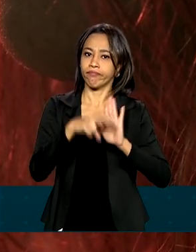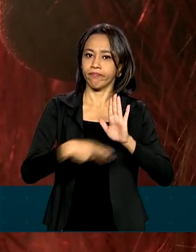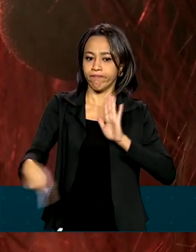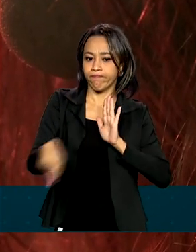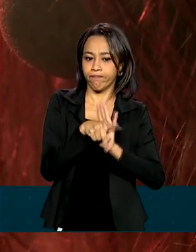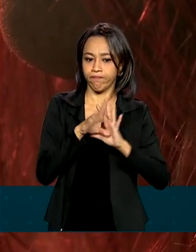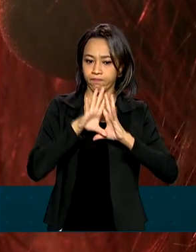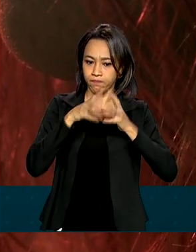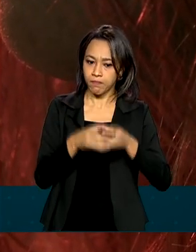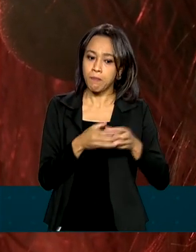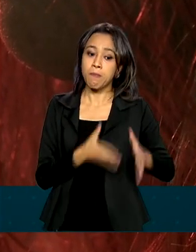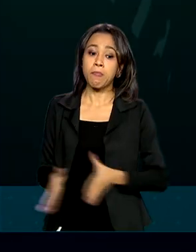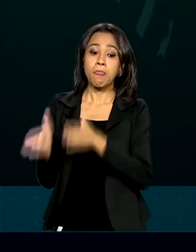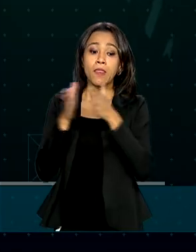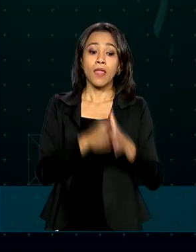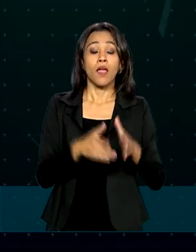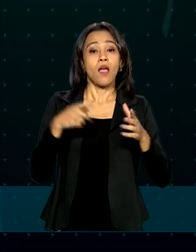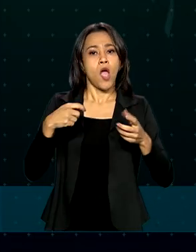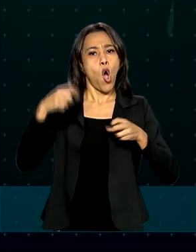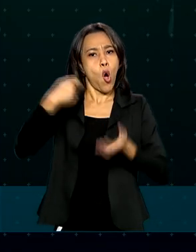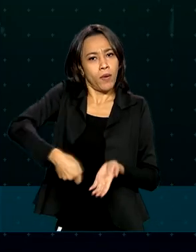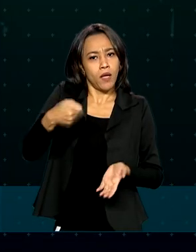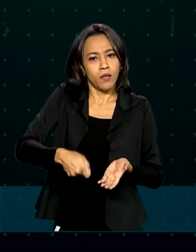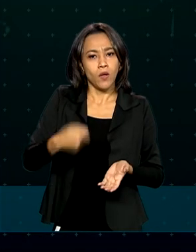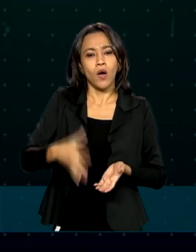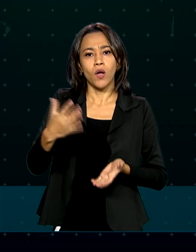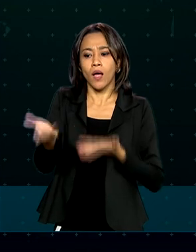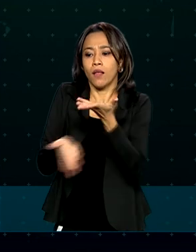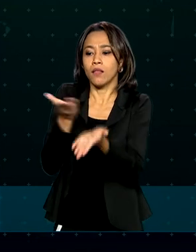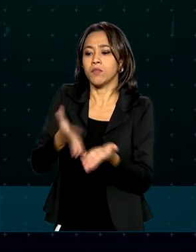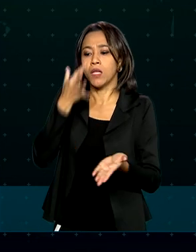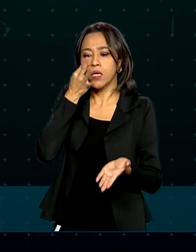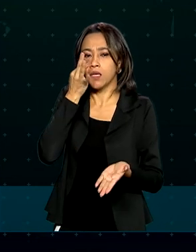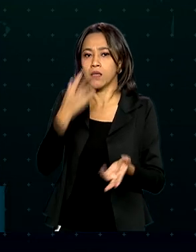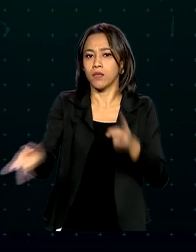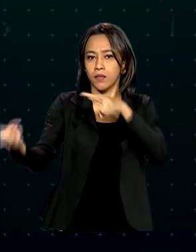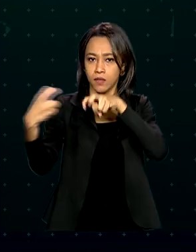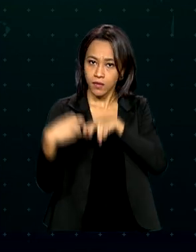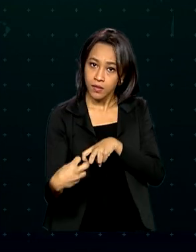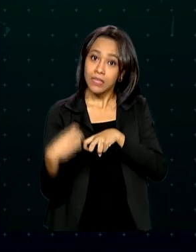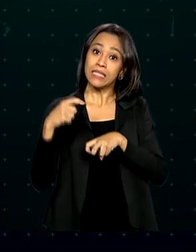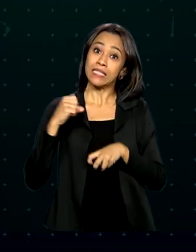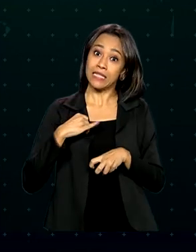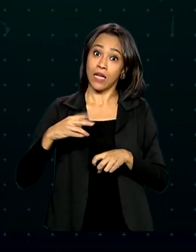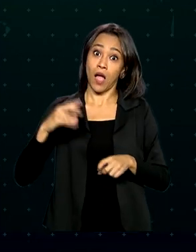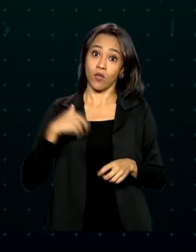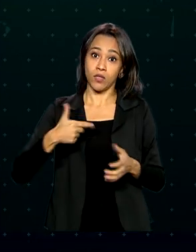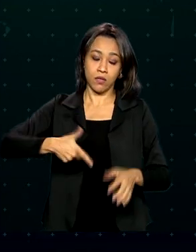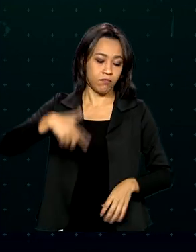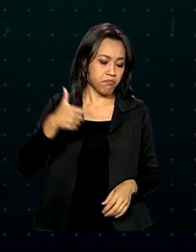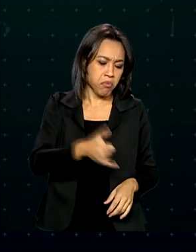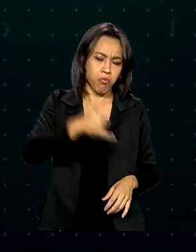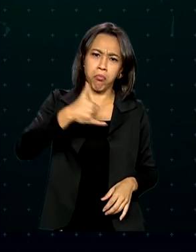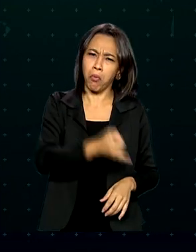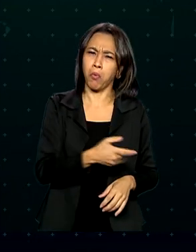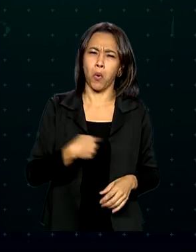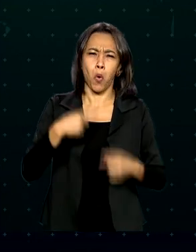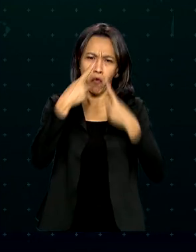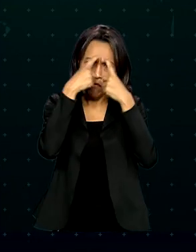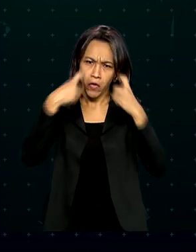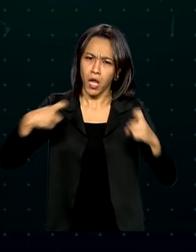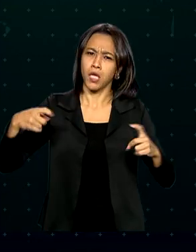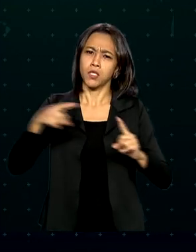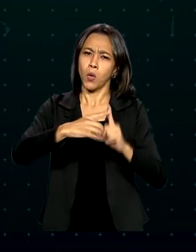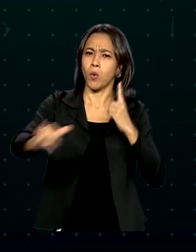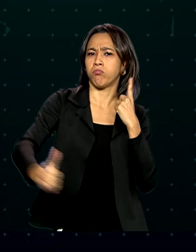presencial será obrigatório para os casos que possam envolver feminicídio, lesão corporal grave